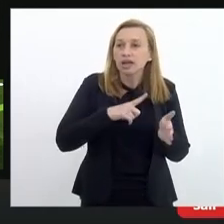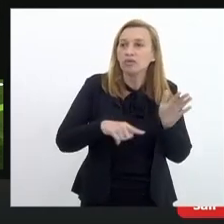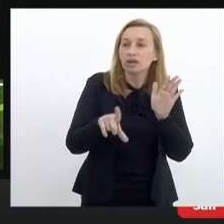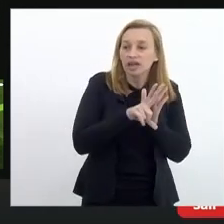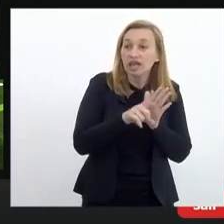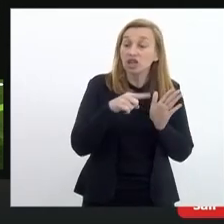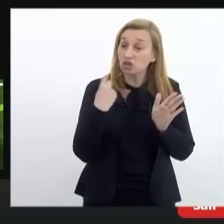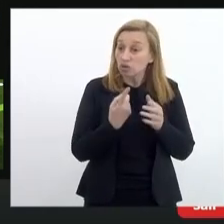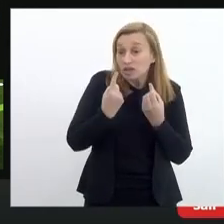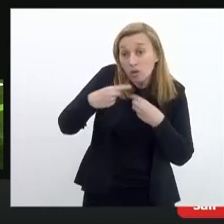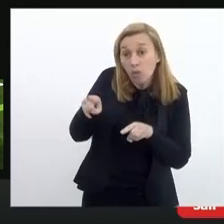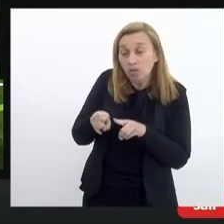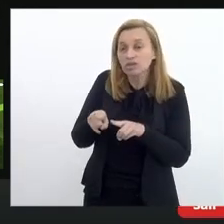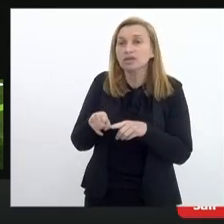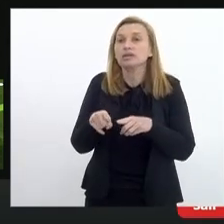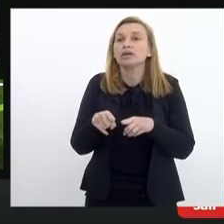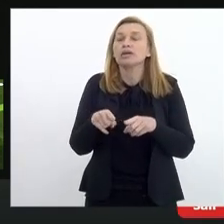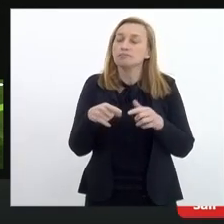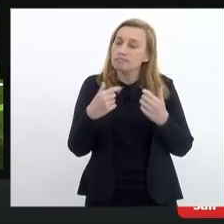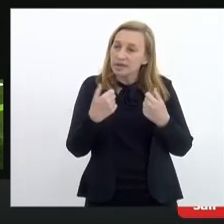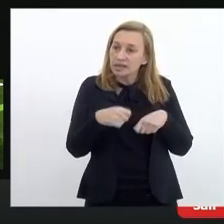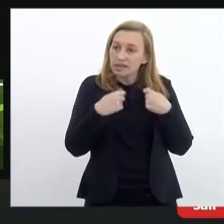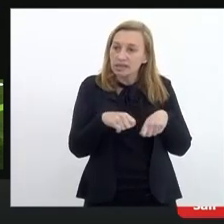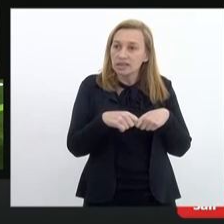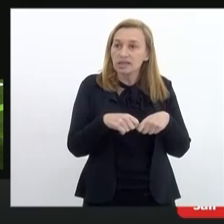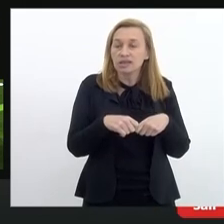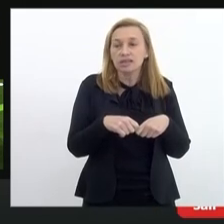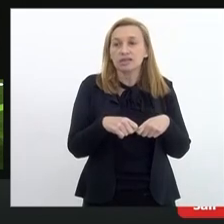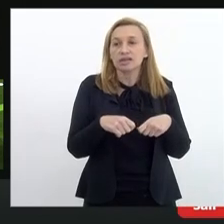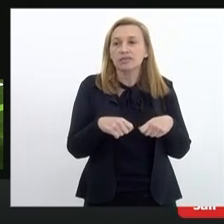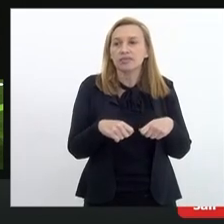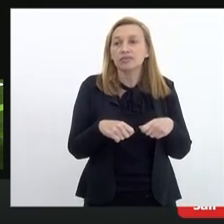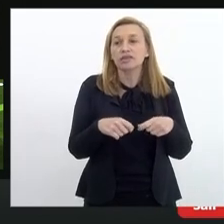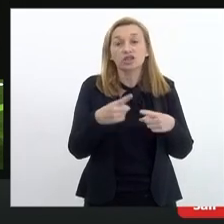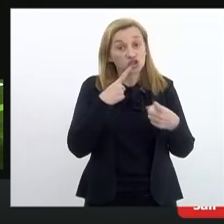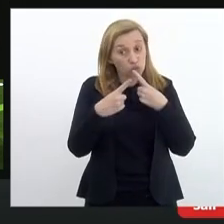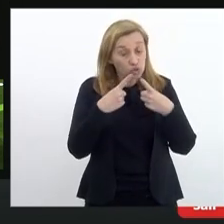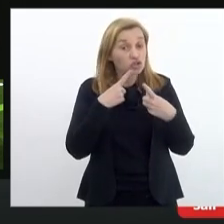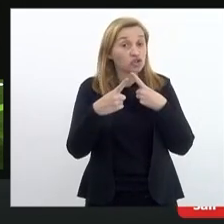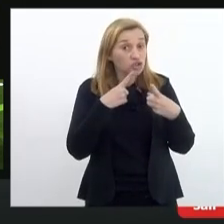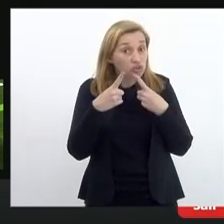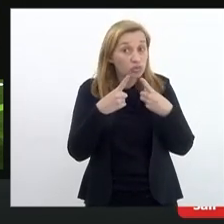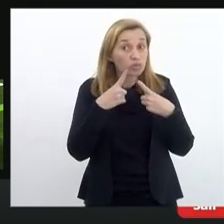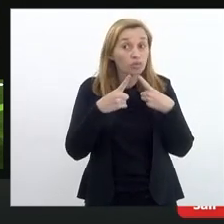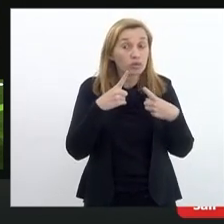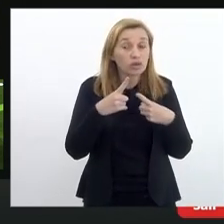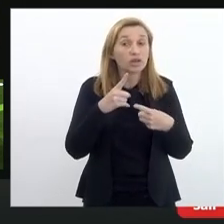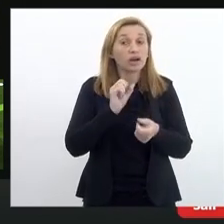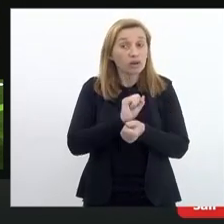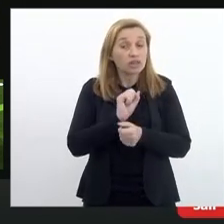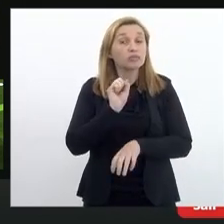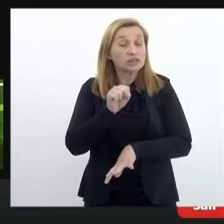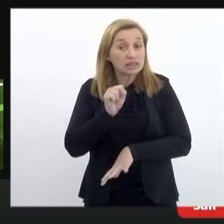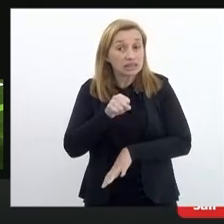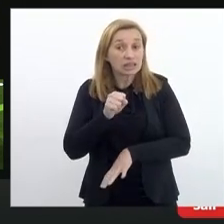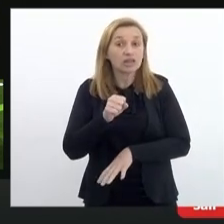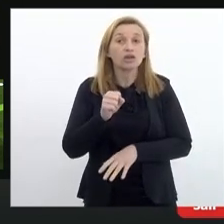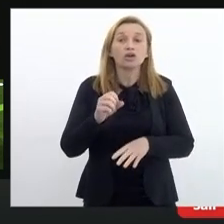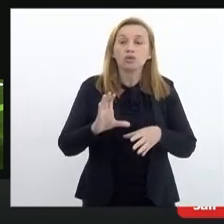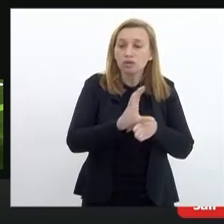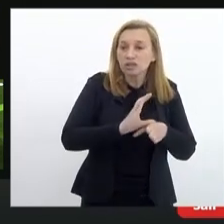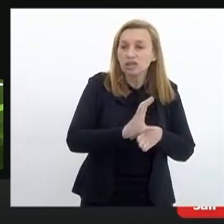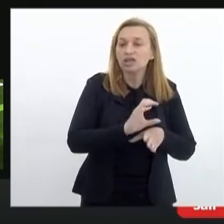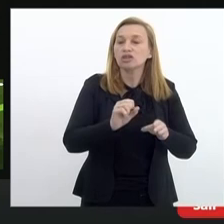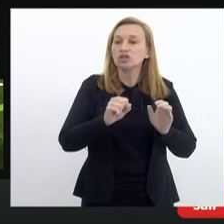contra né então precisa ser feito esse debate a gente espera de fato que o Conselho Estadual também